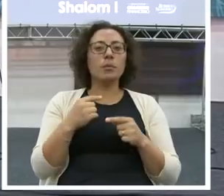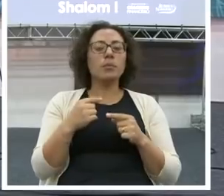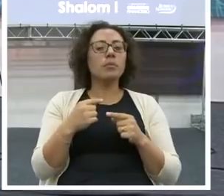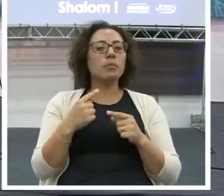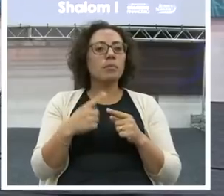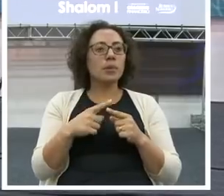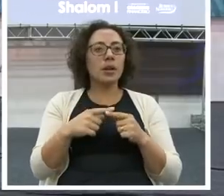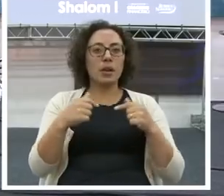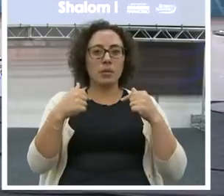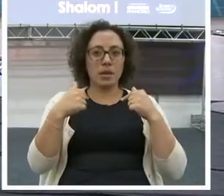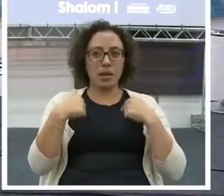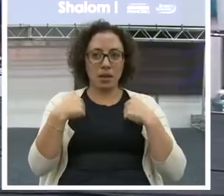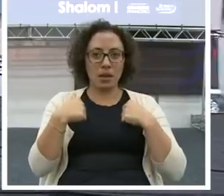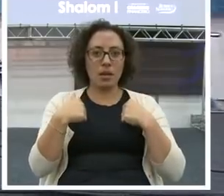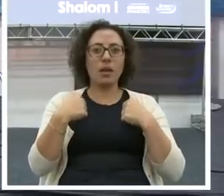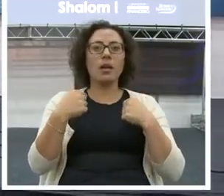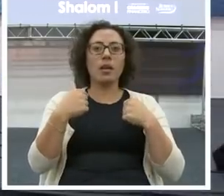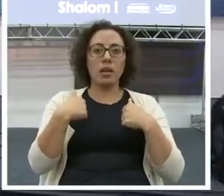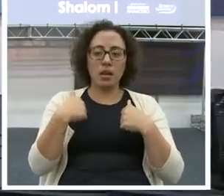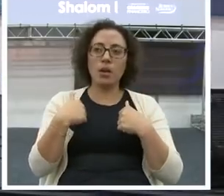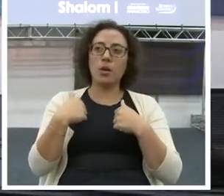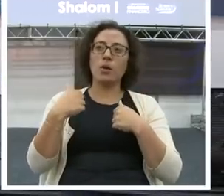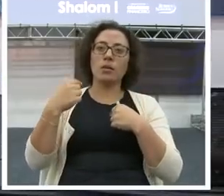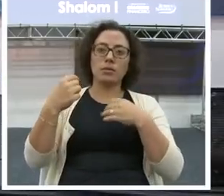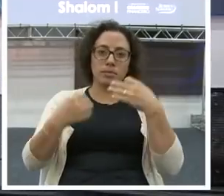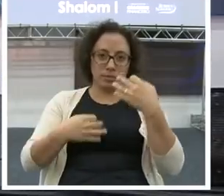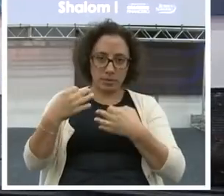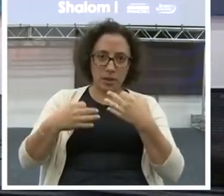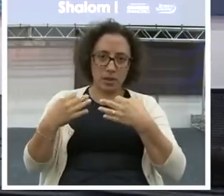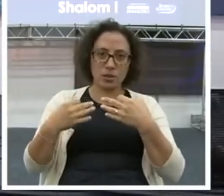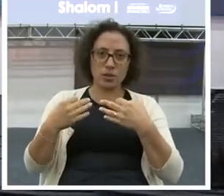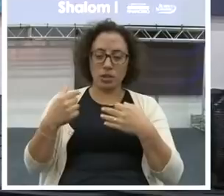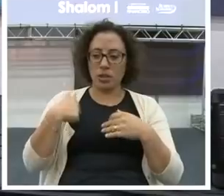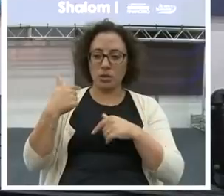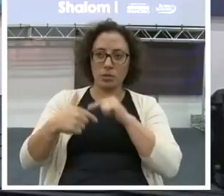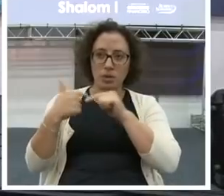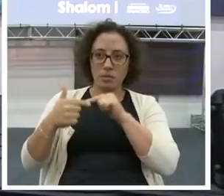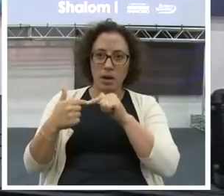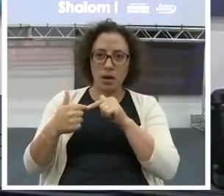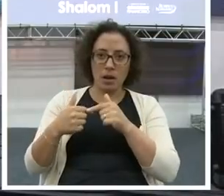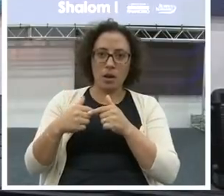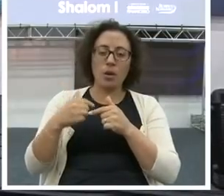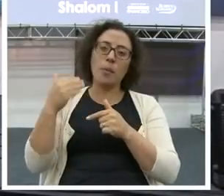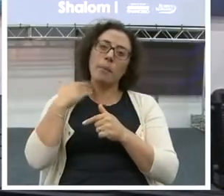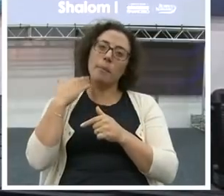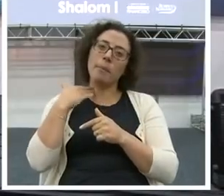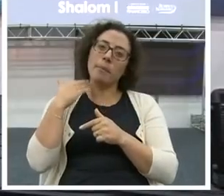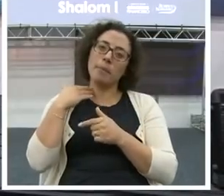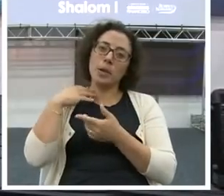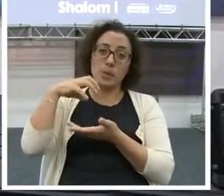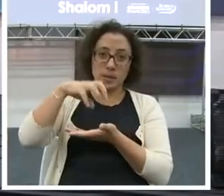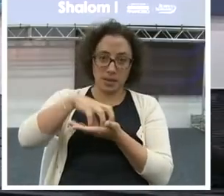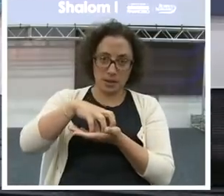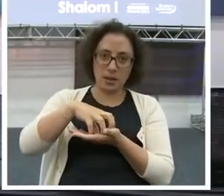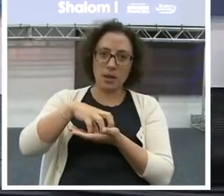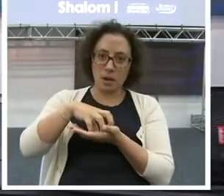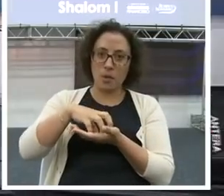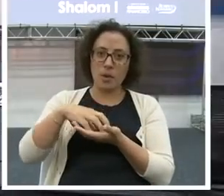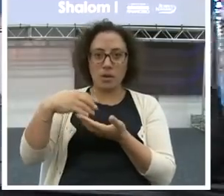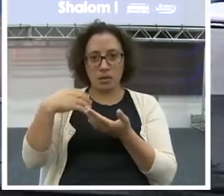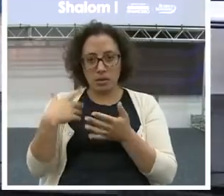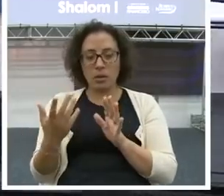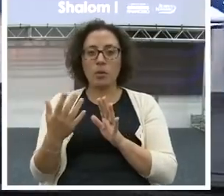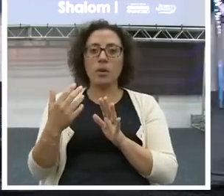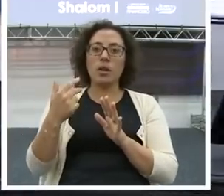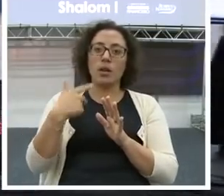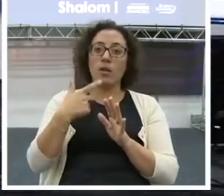oficial do Banco Central e da CVM. Então, tudo que eu falo sobre investimentos, eu falo